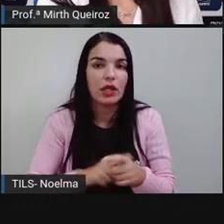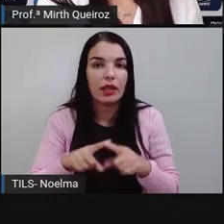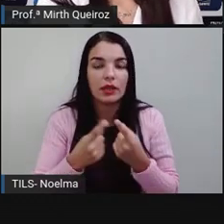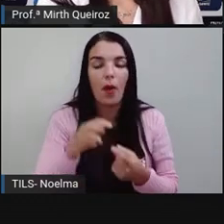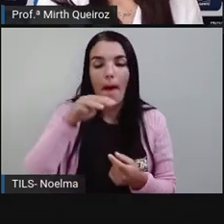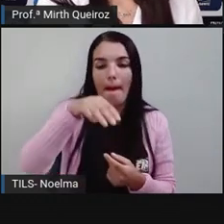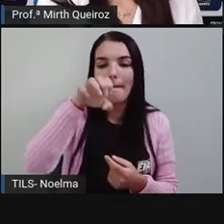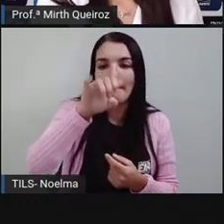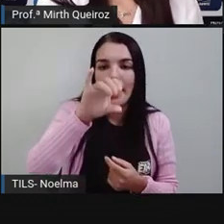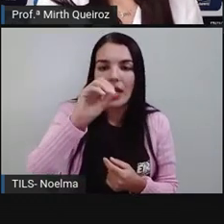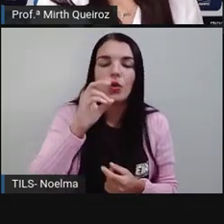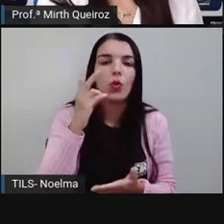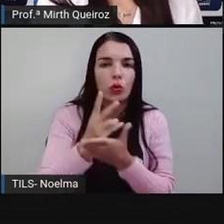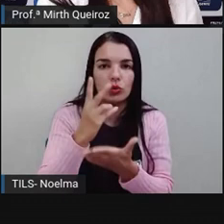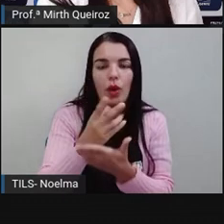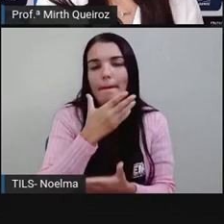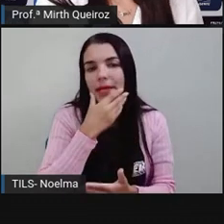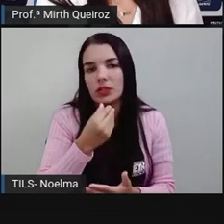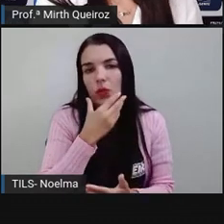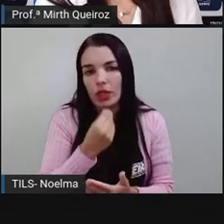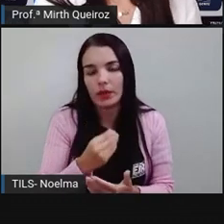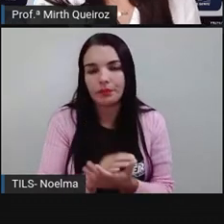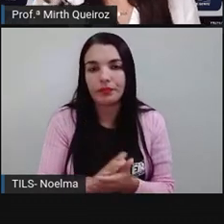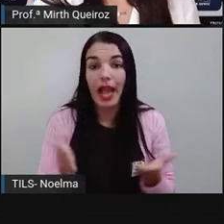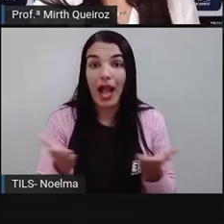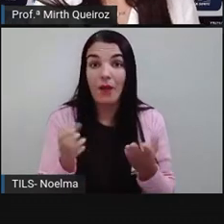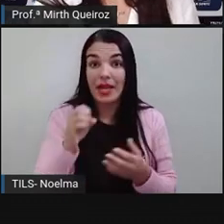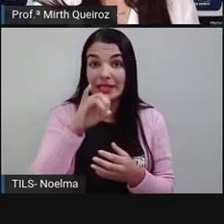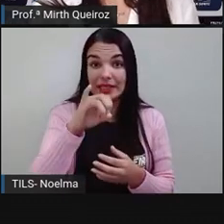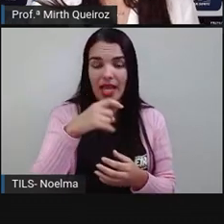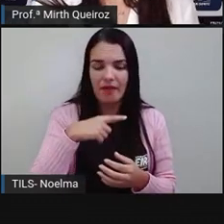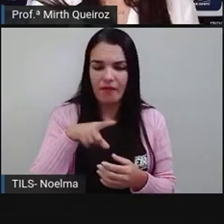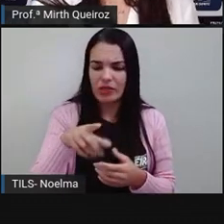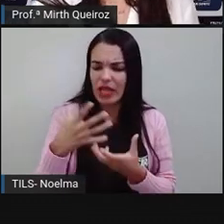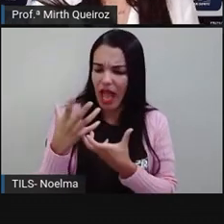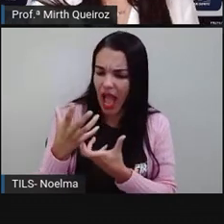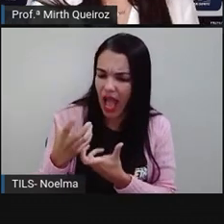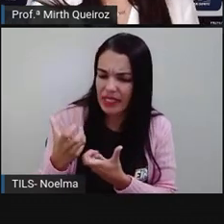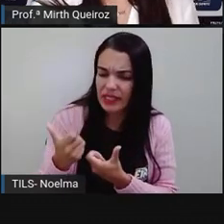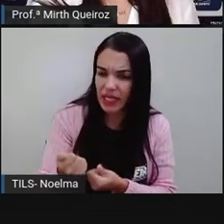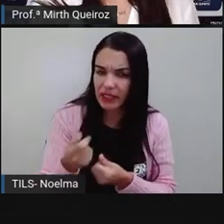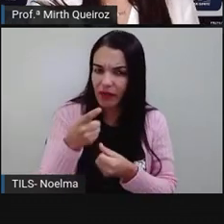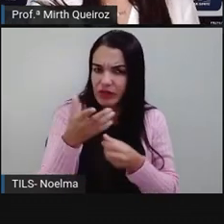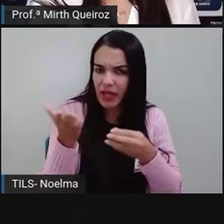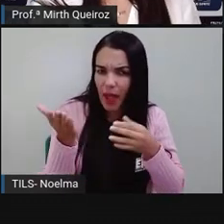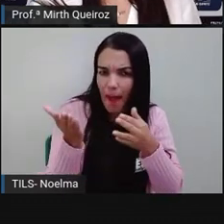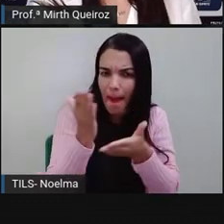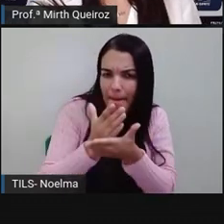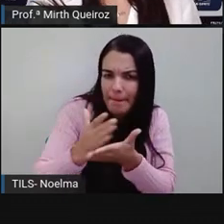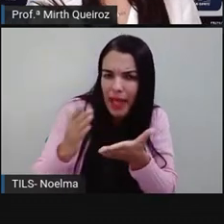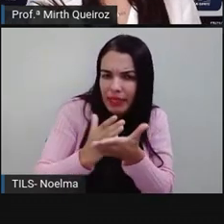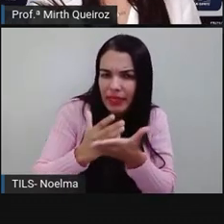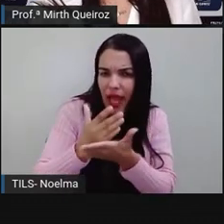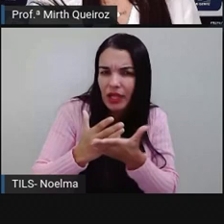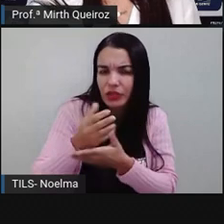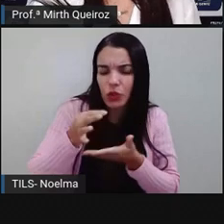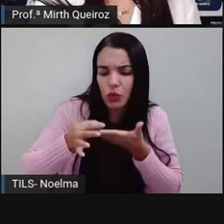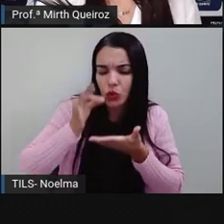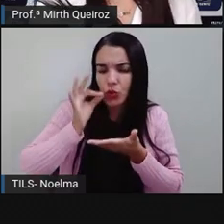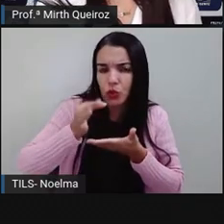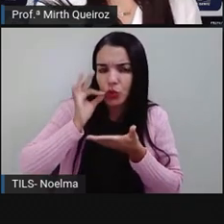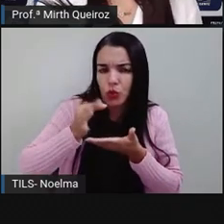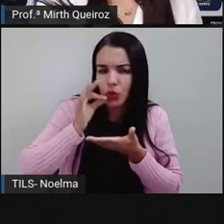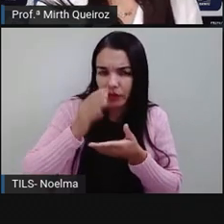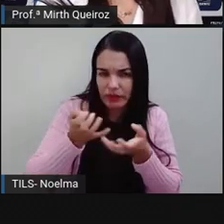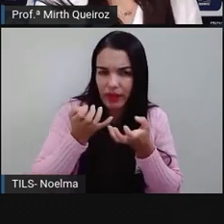vai ficar no masculino. Agora, aceita meia xícara de chá de camomila, aí a gente